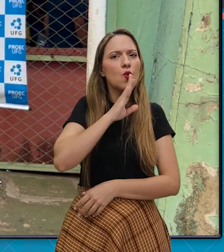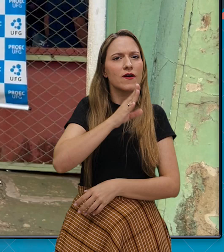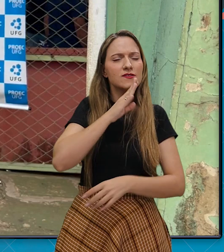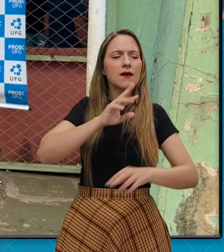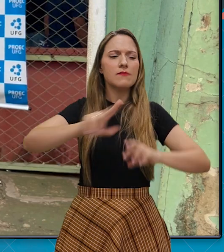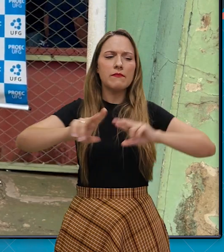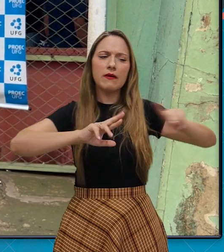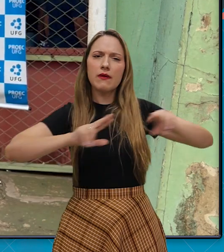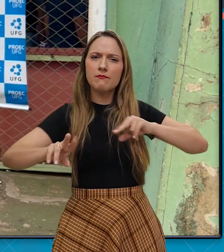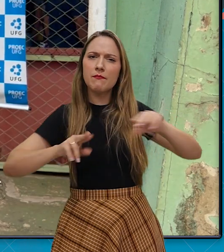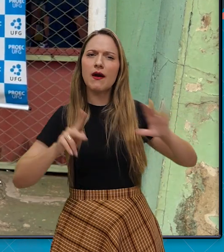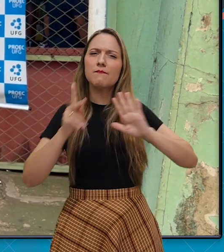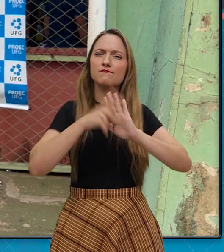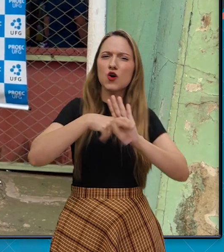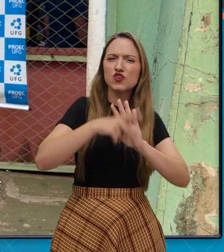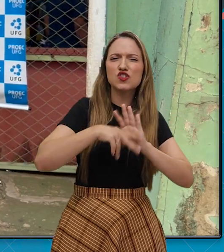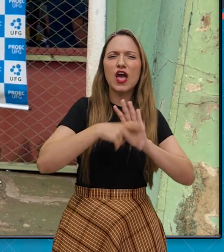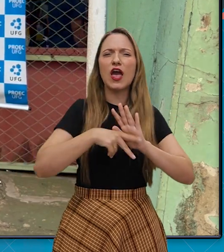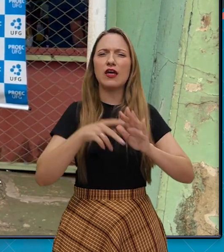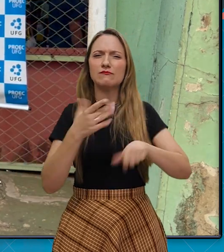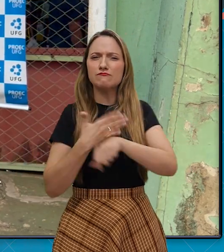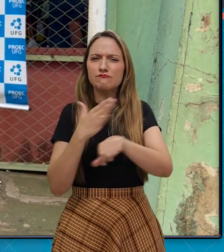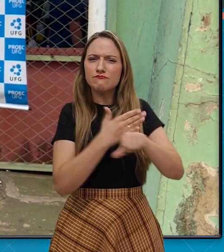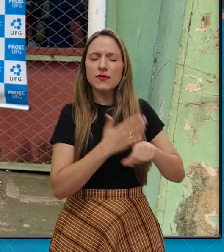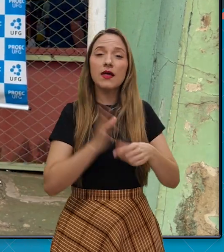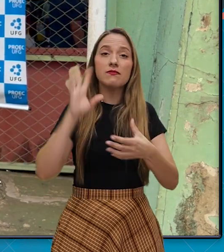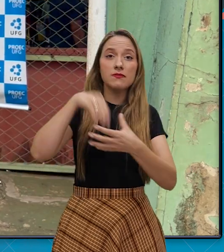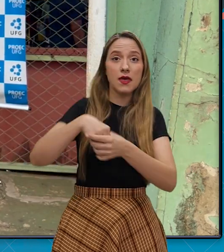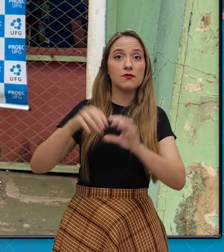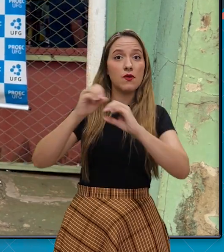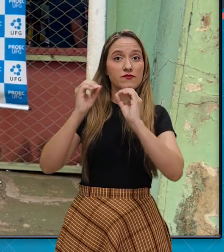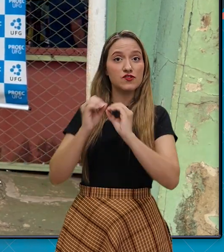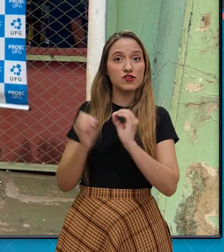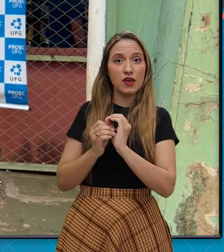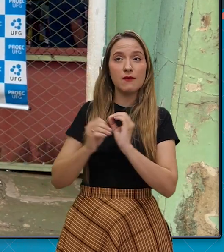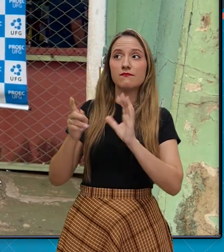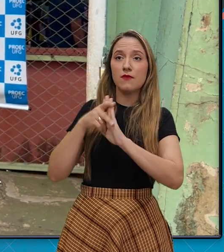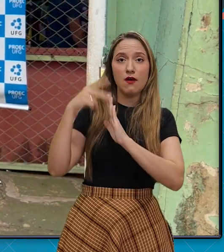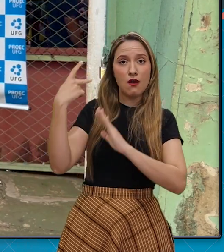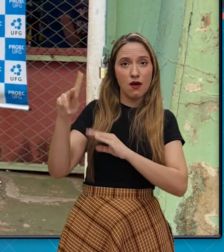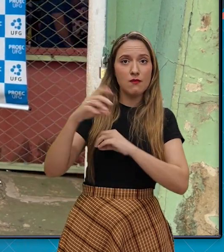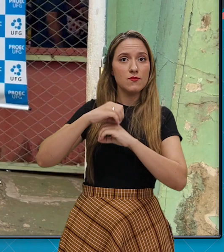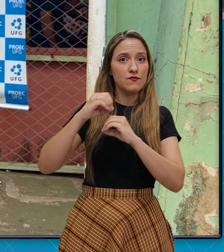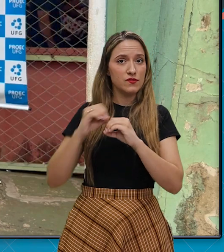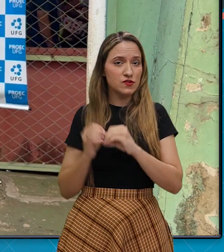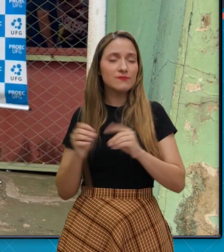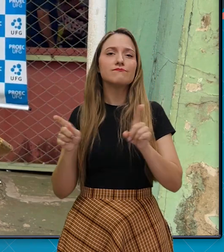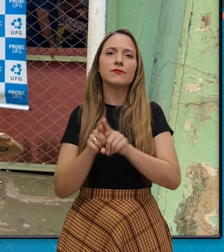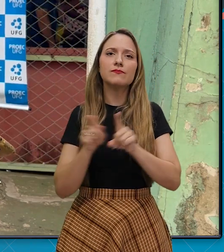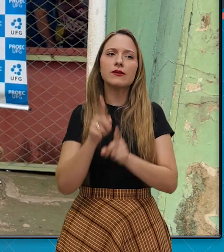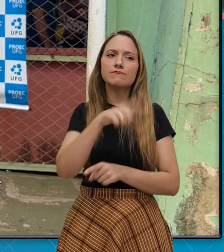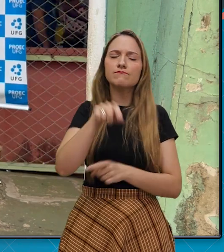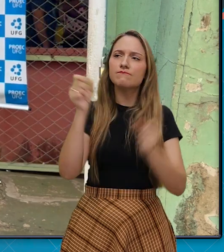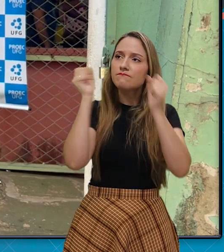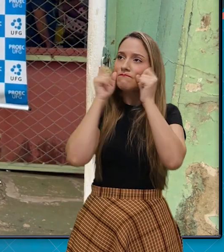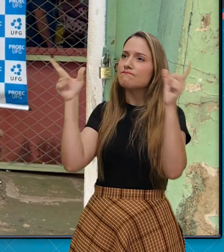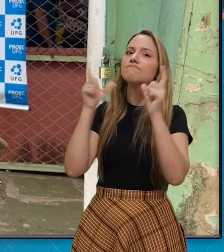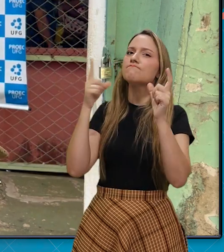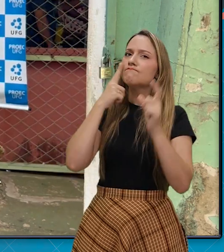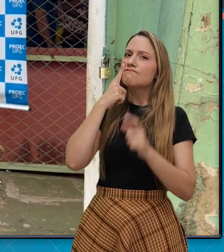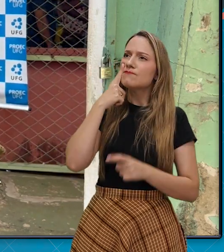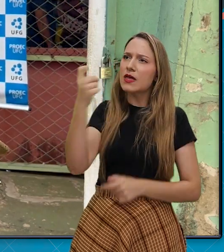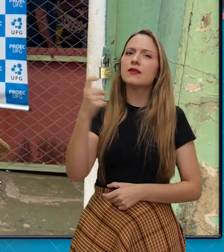conheçam todas as ações, todos os projetos que tem dentro da universidade e que eles despertem, que eles